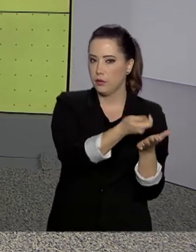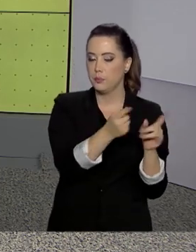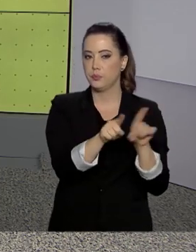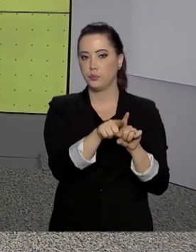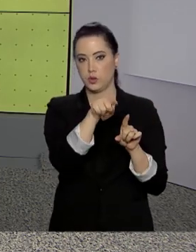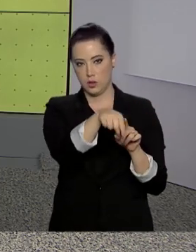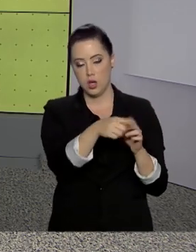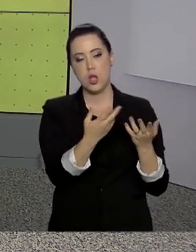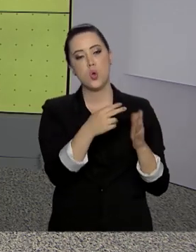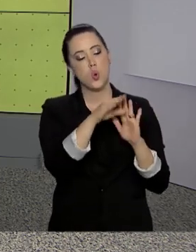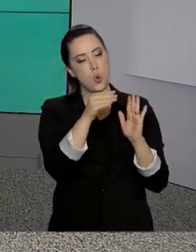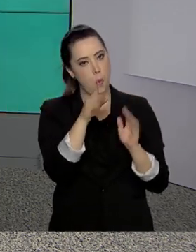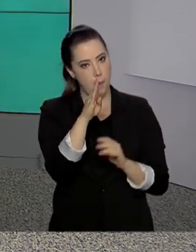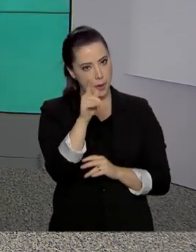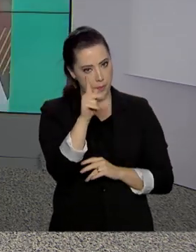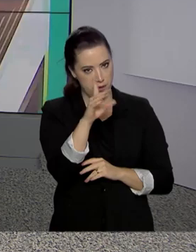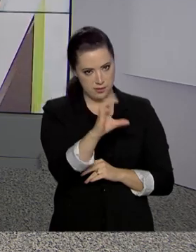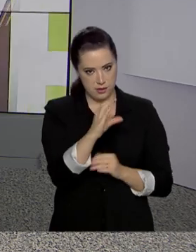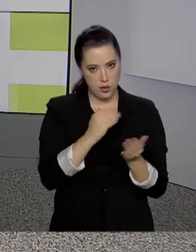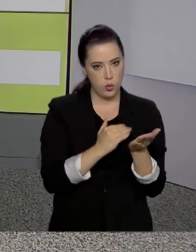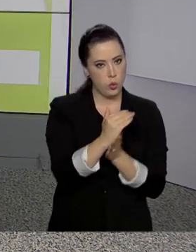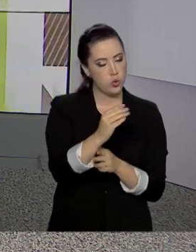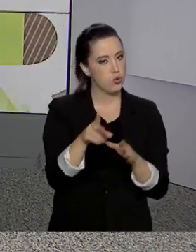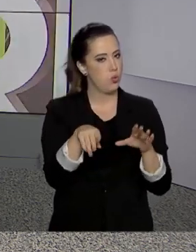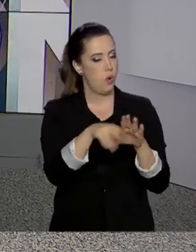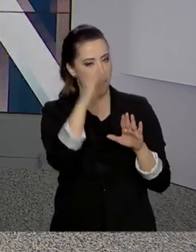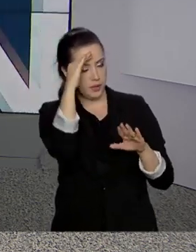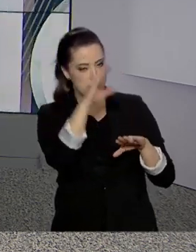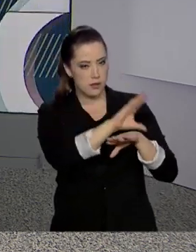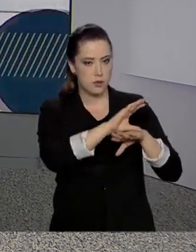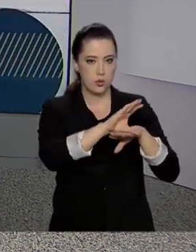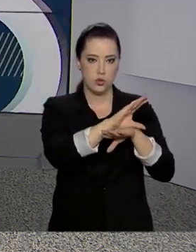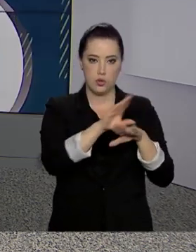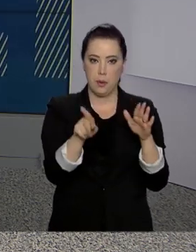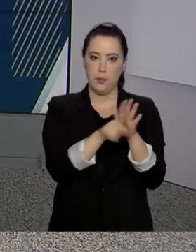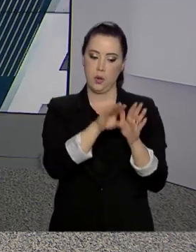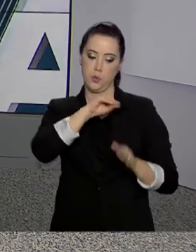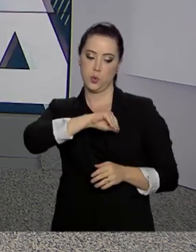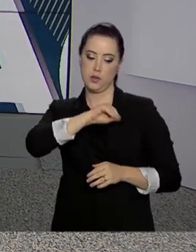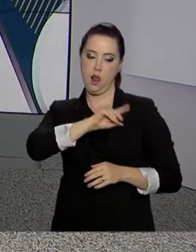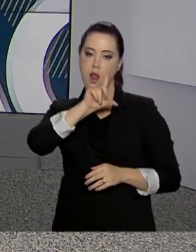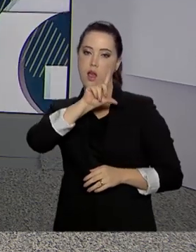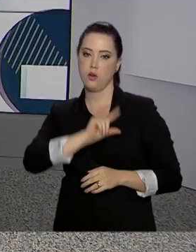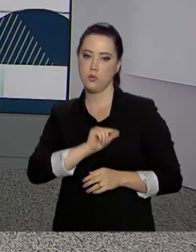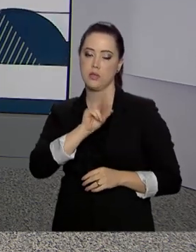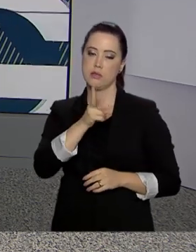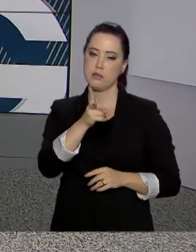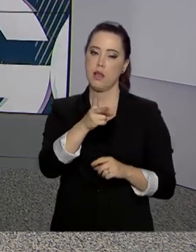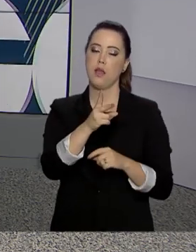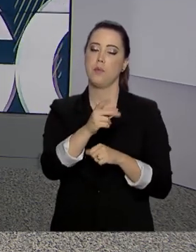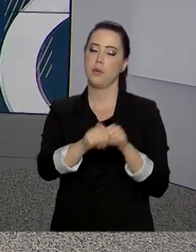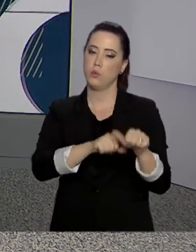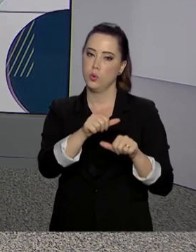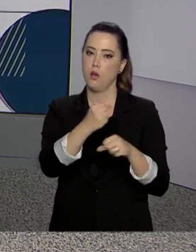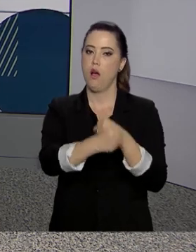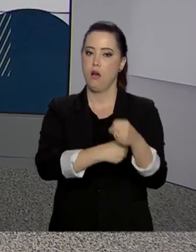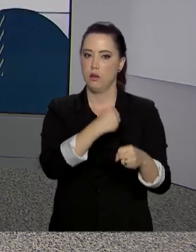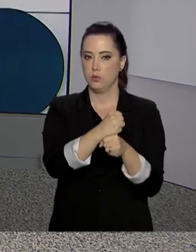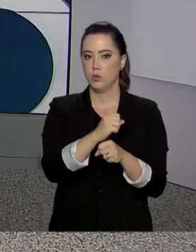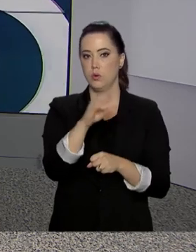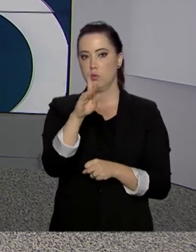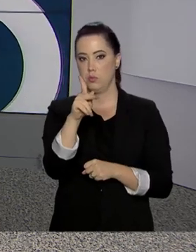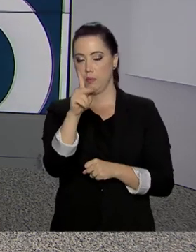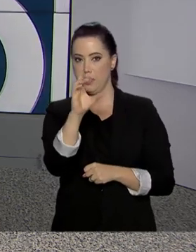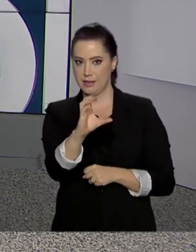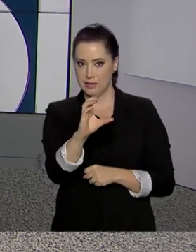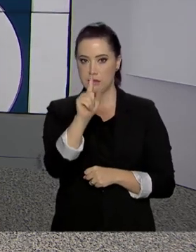BPC continua garantida pela Constituição Federal, vinculada ao salário mínimo, que é corrigido anualmente. O BPC é um benefício